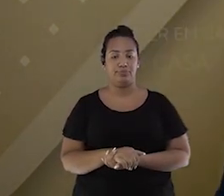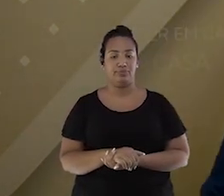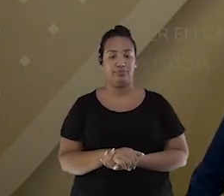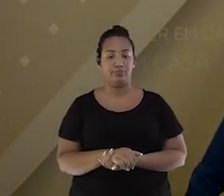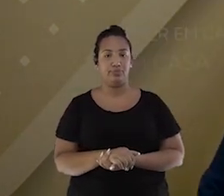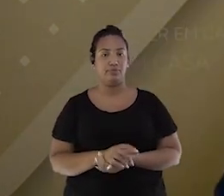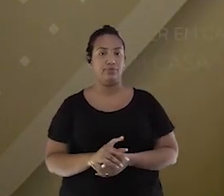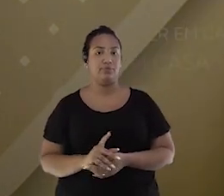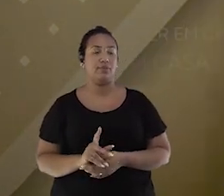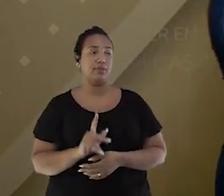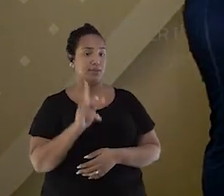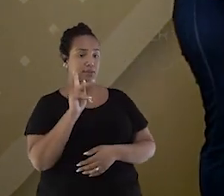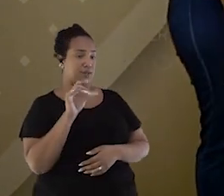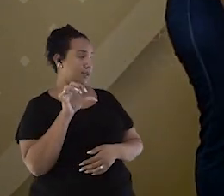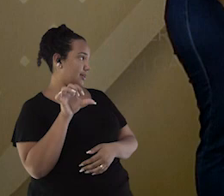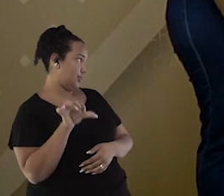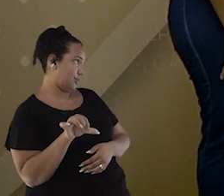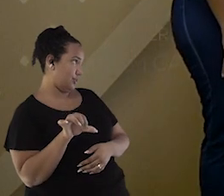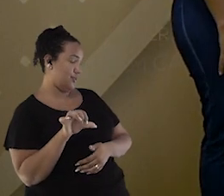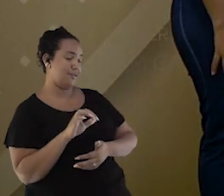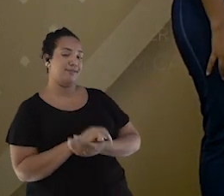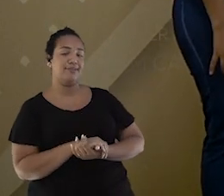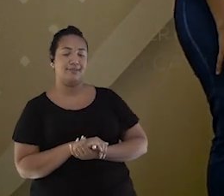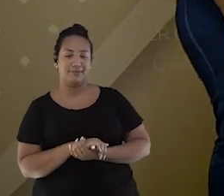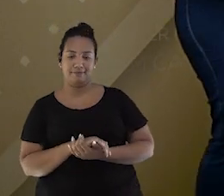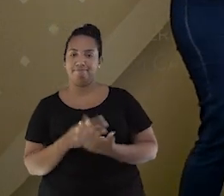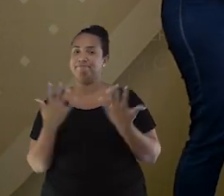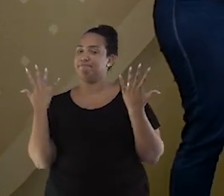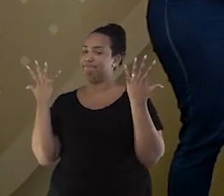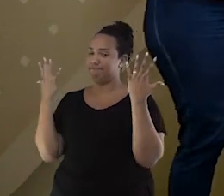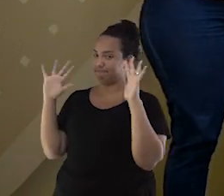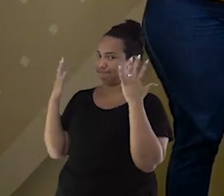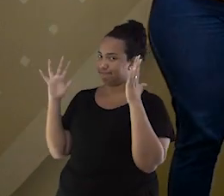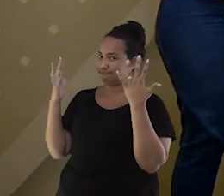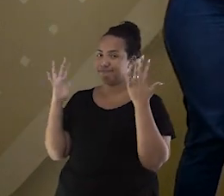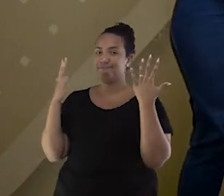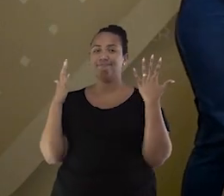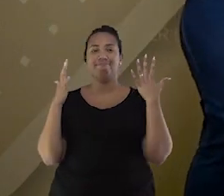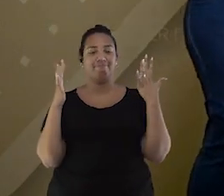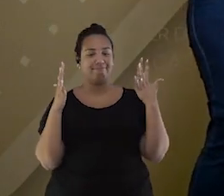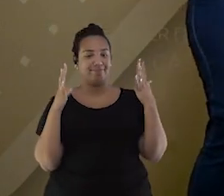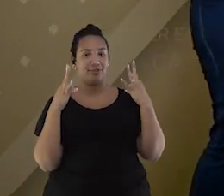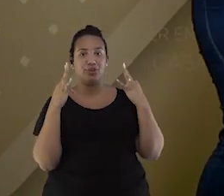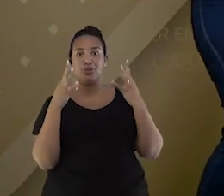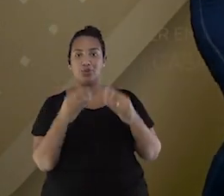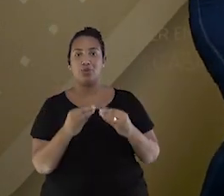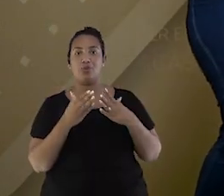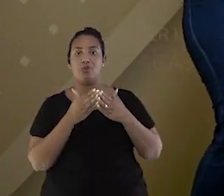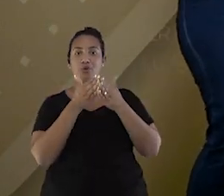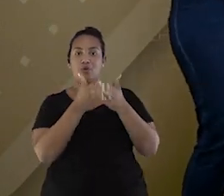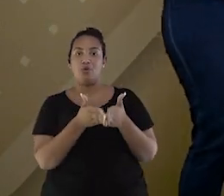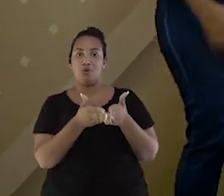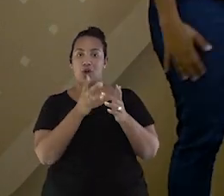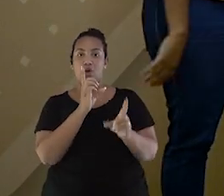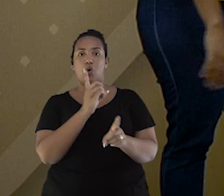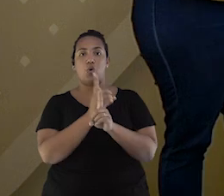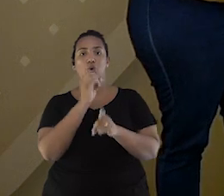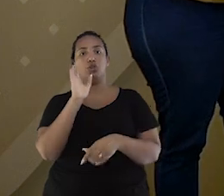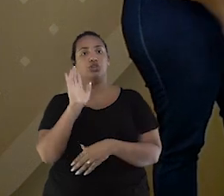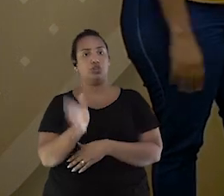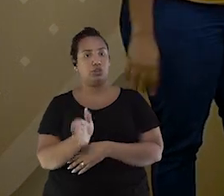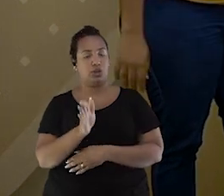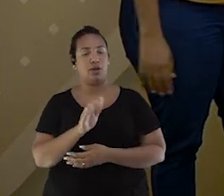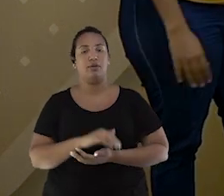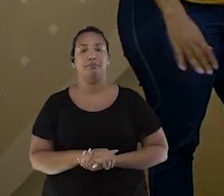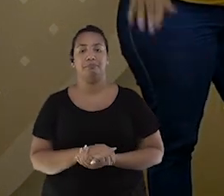Então, é K9. Isso aí. Parabéns, Bia. Você afundou todos os navios desse mar. Já está